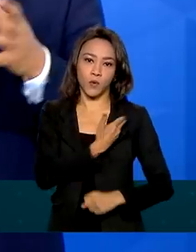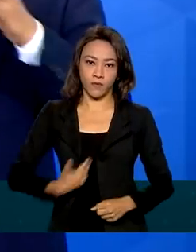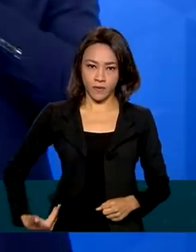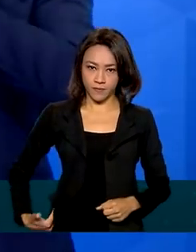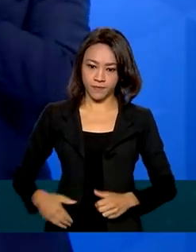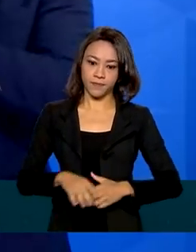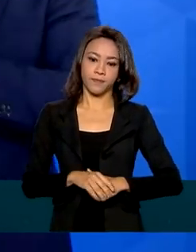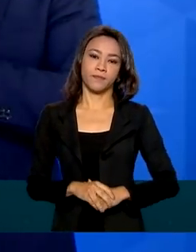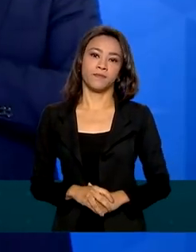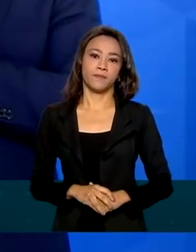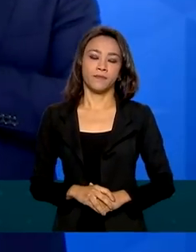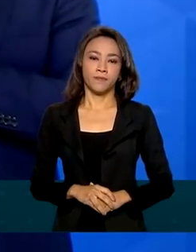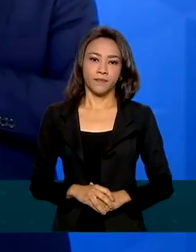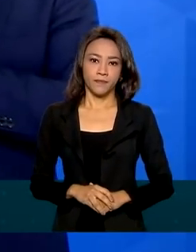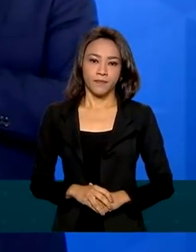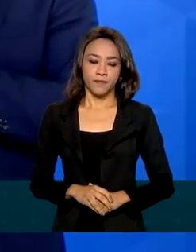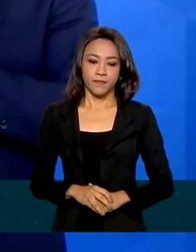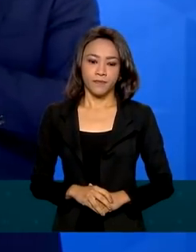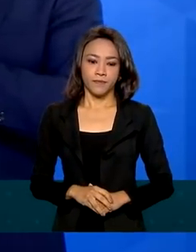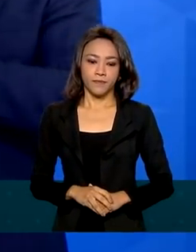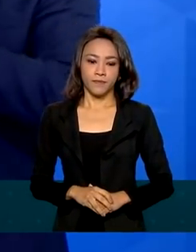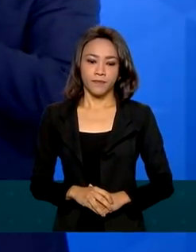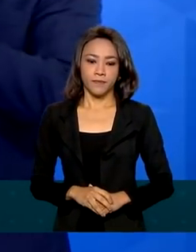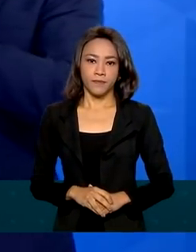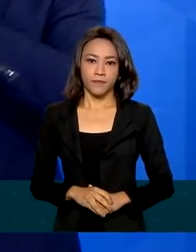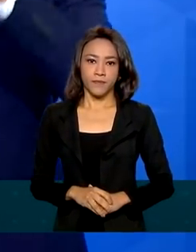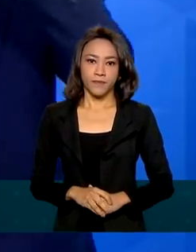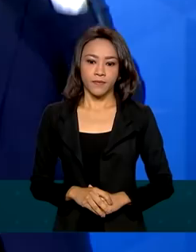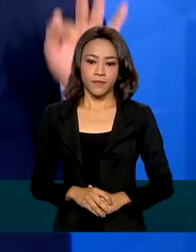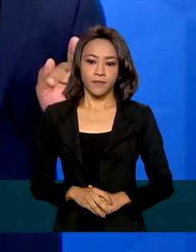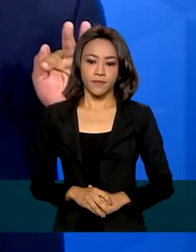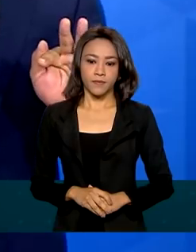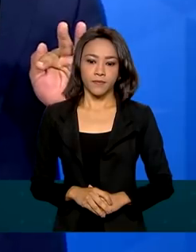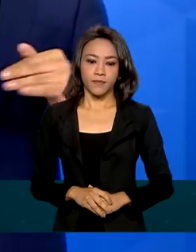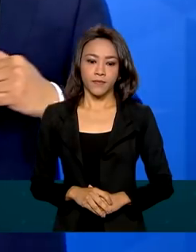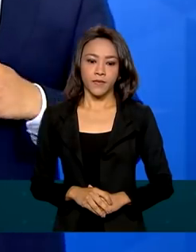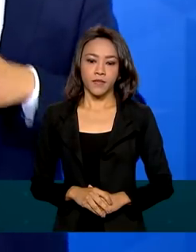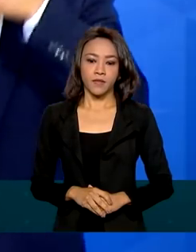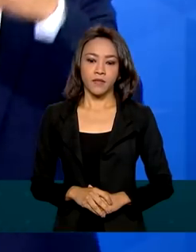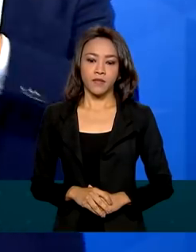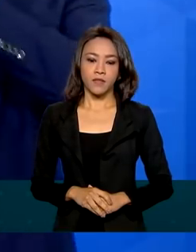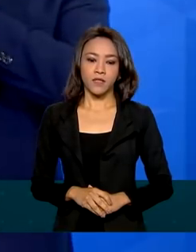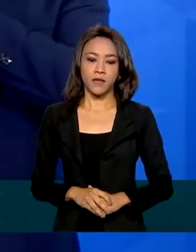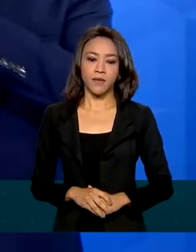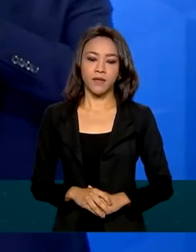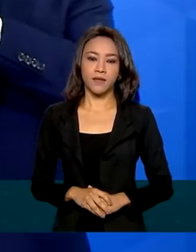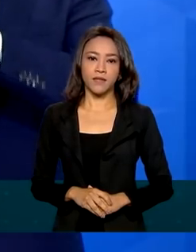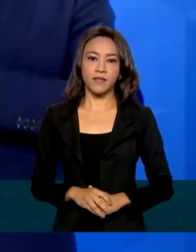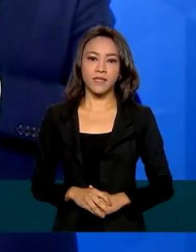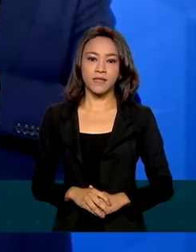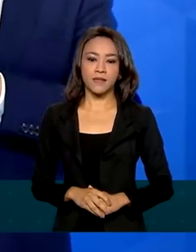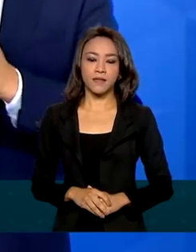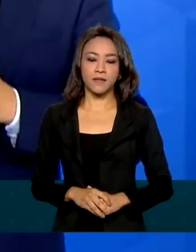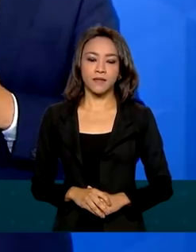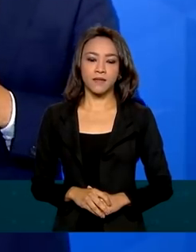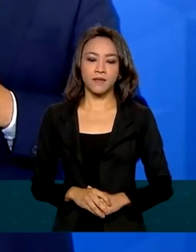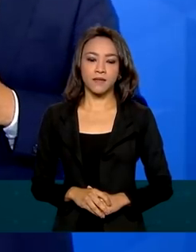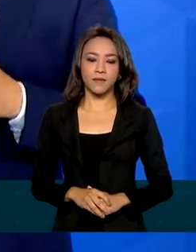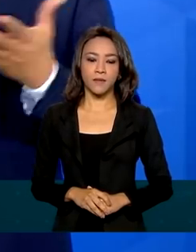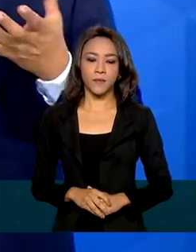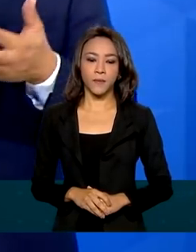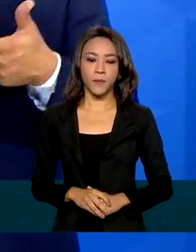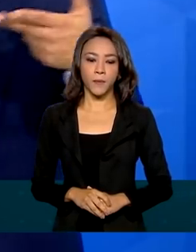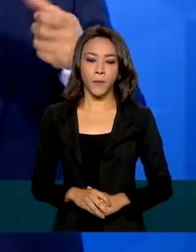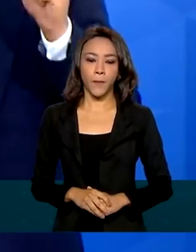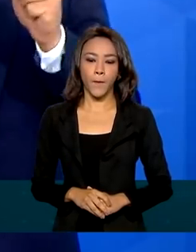muito felizes, com a sensação do dever cumprido até agora. Mas nós vamos ter dois mil, três mil, quatro mil dias, nós